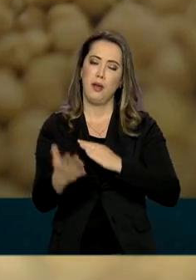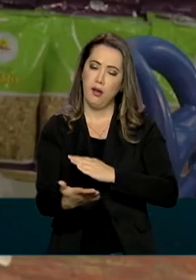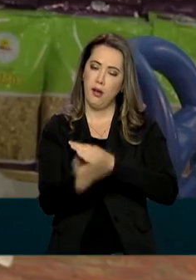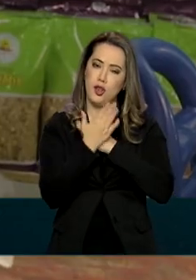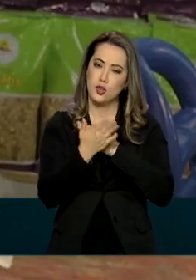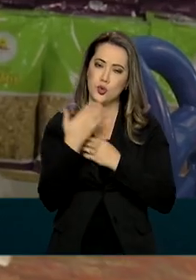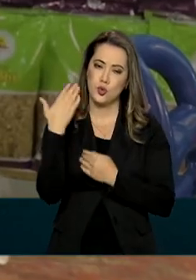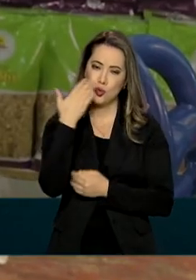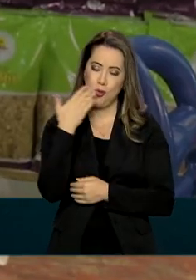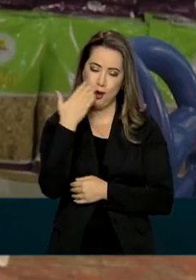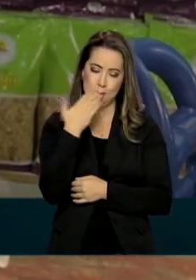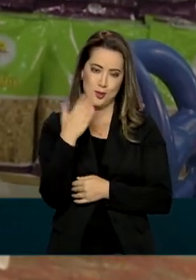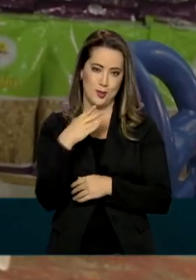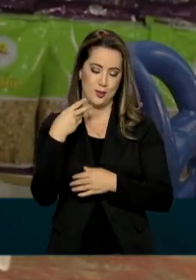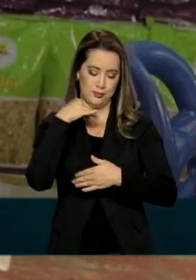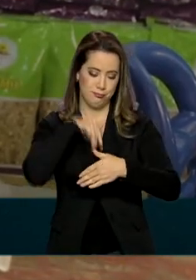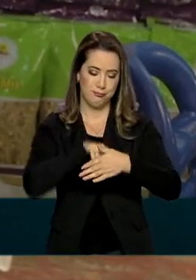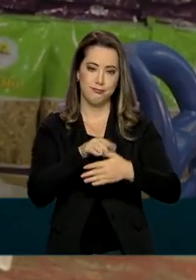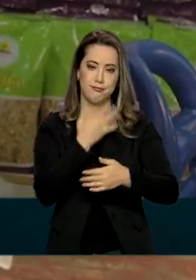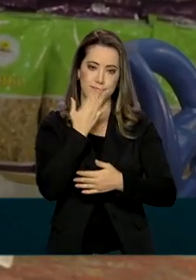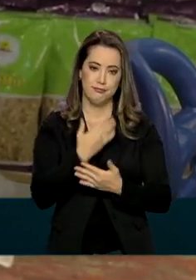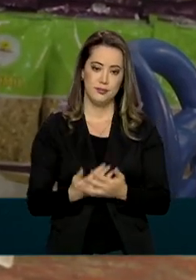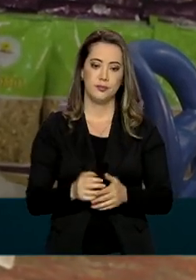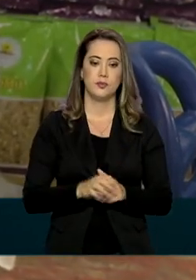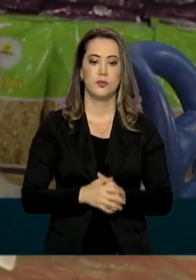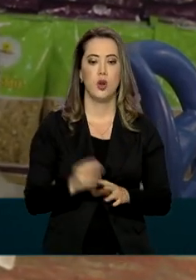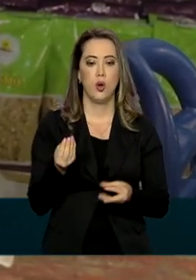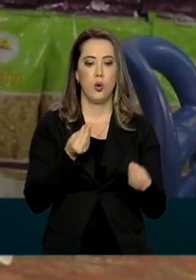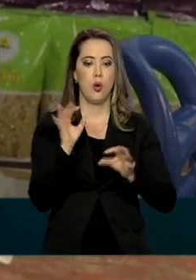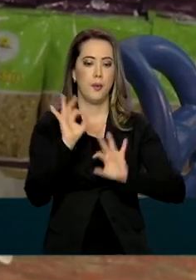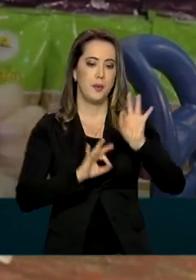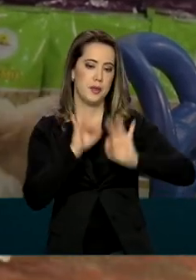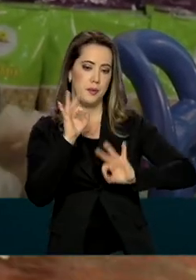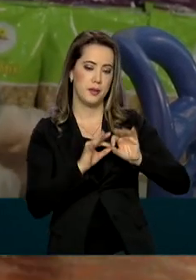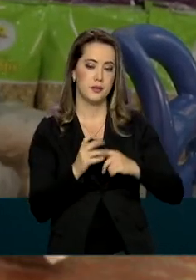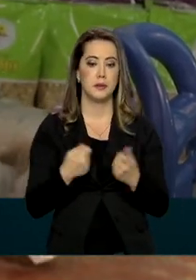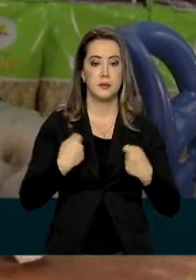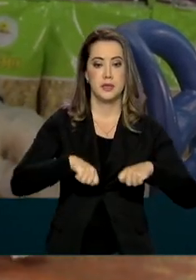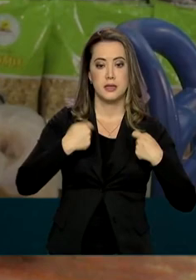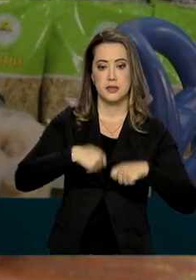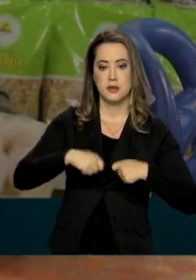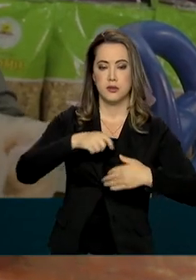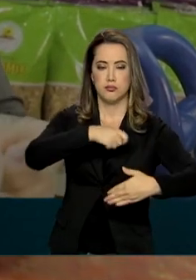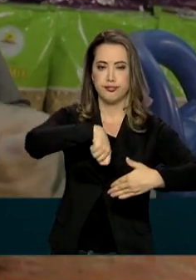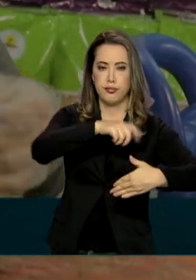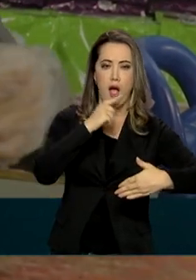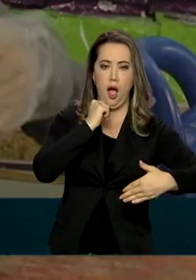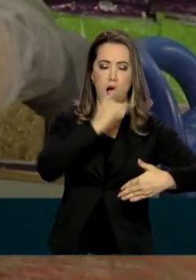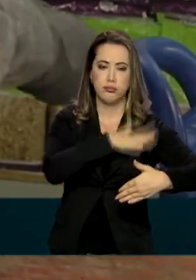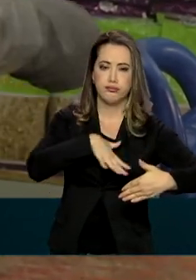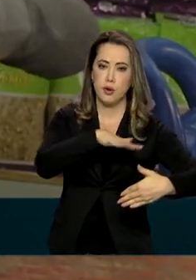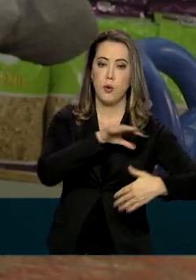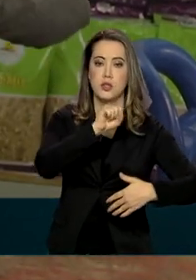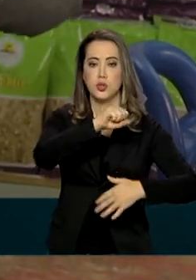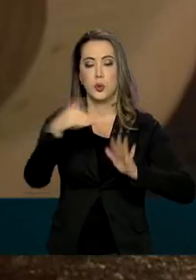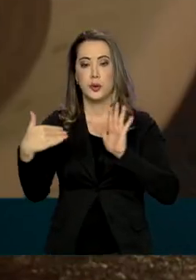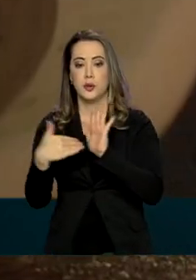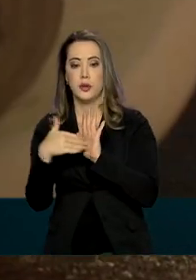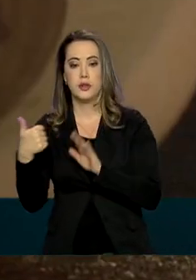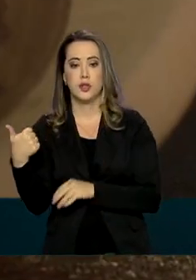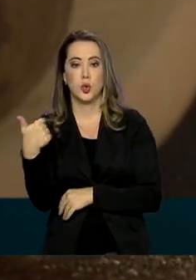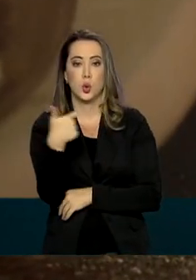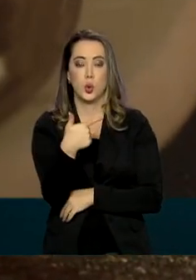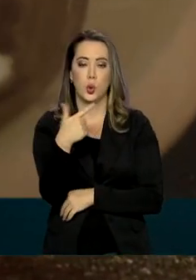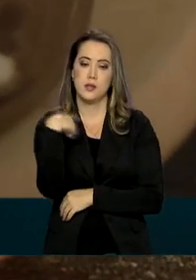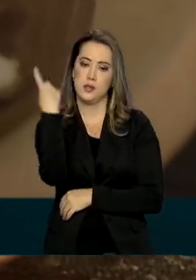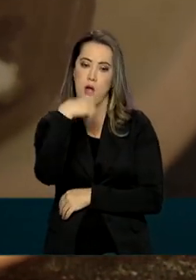Para preparar o grão de bico, você deve deixá-lo de molho de 8 a 12 horas para hidratar.